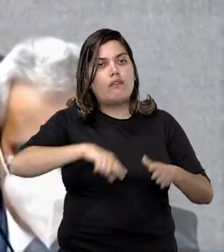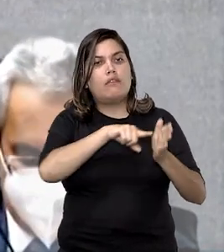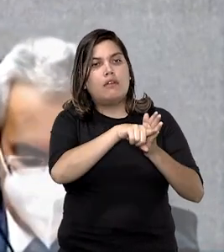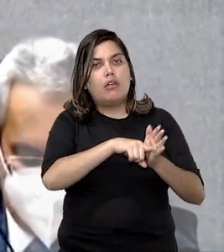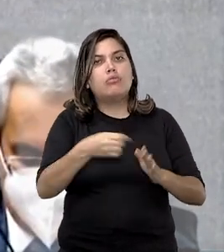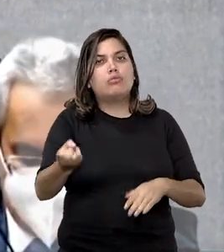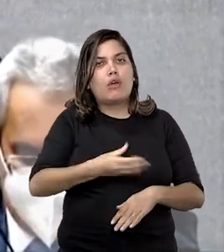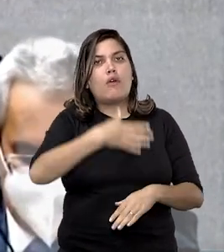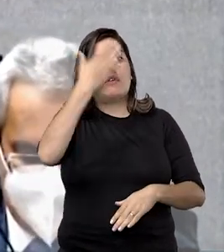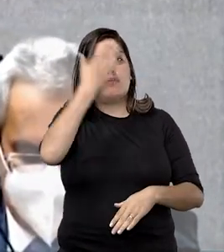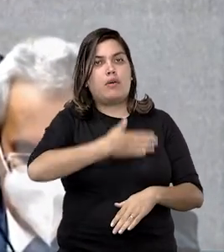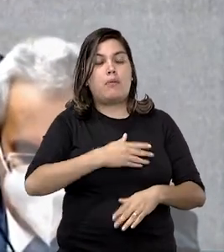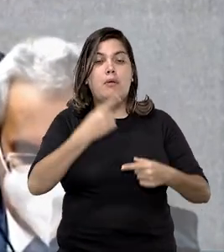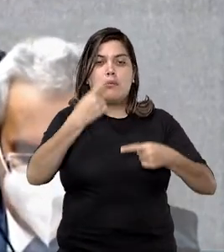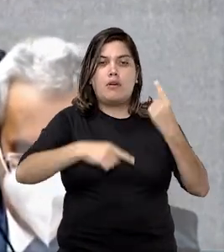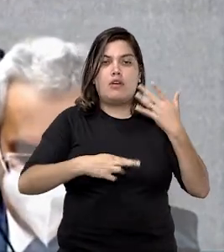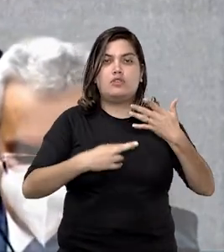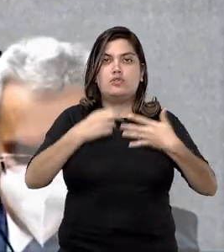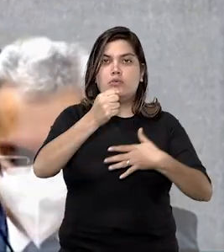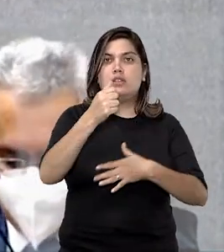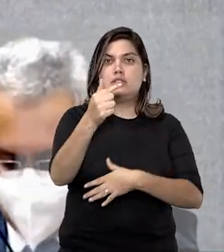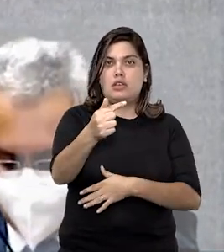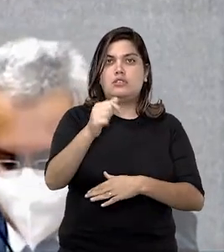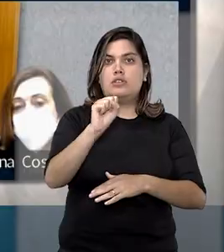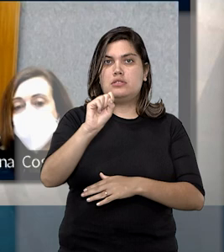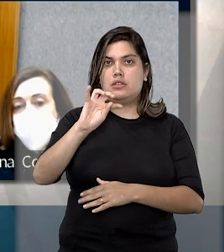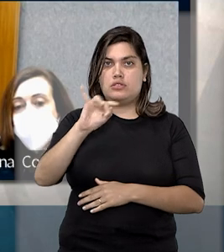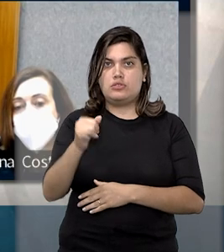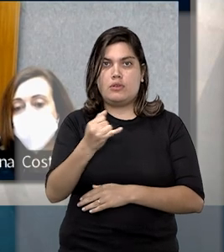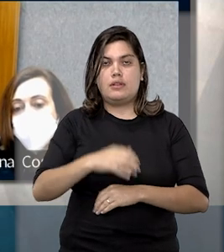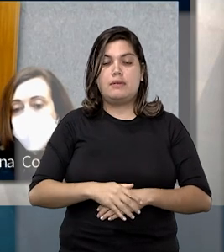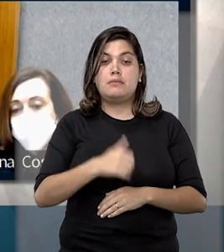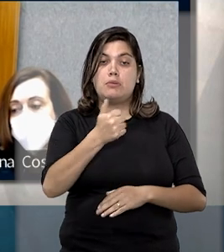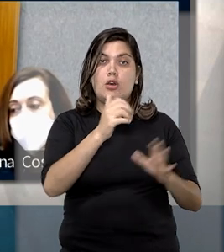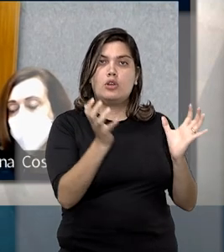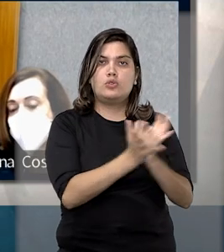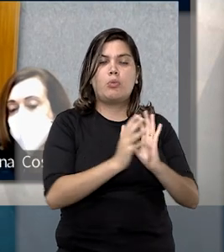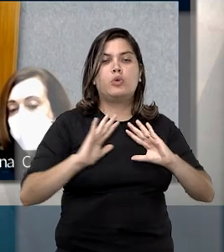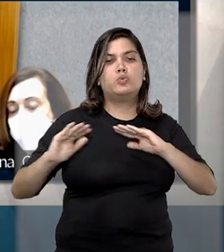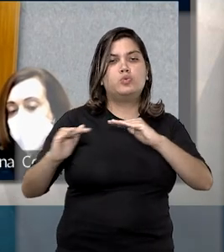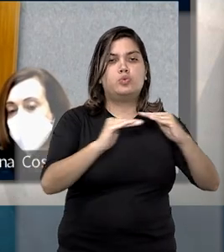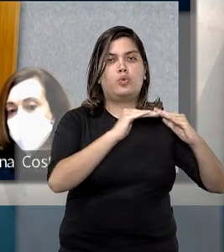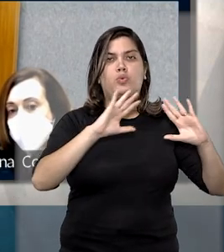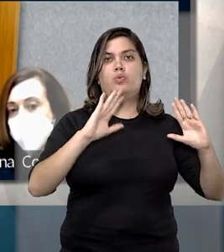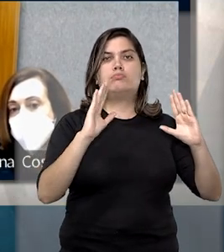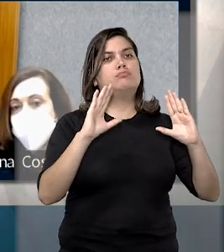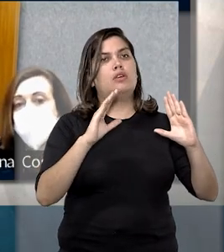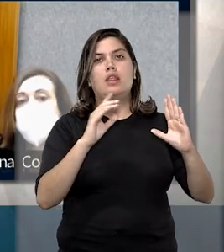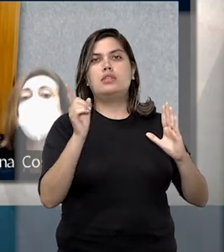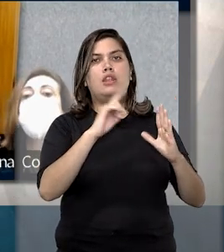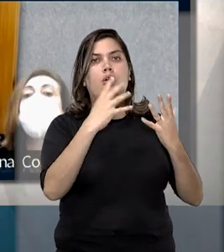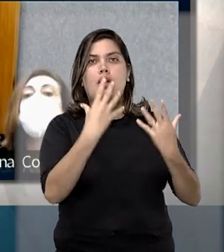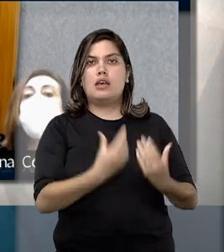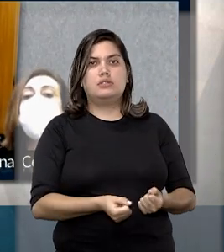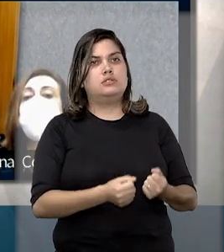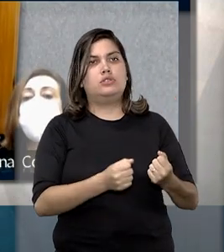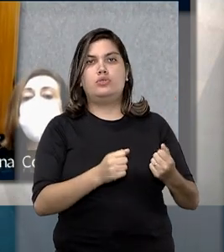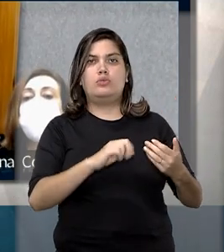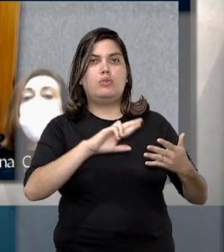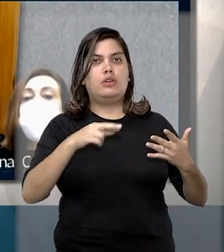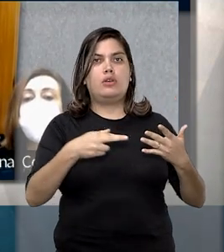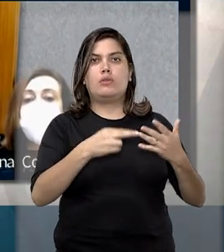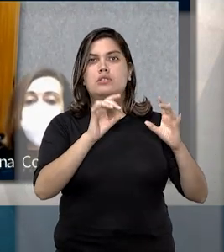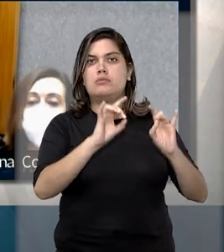e provas, o que é vedado pela Súmula 7 do STJ. A primeira turma, então, por unanimidade, negou o provimento ao recurso